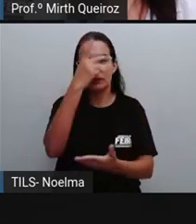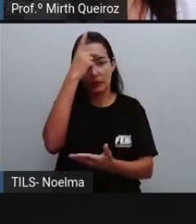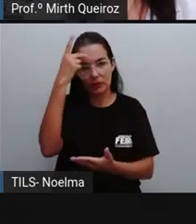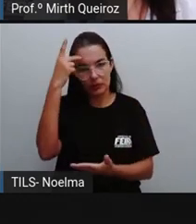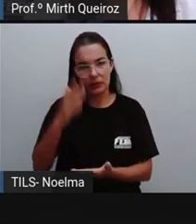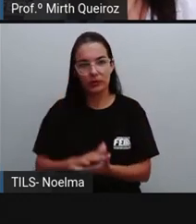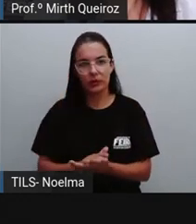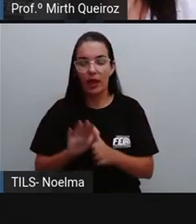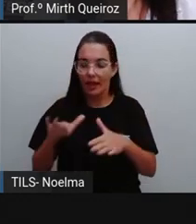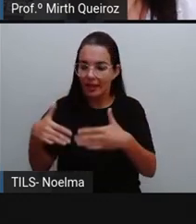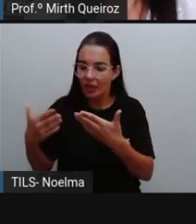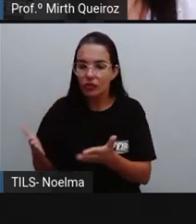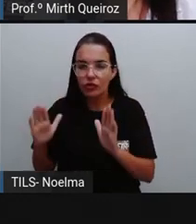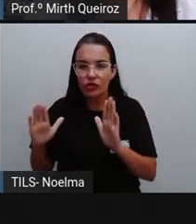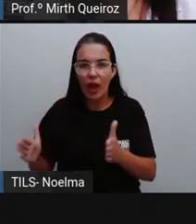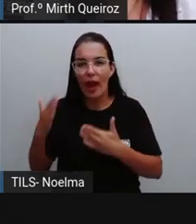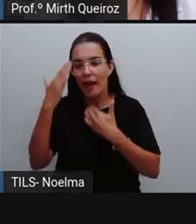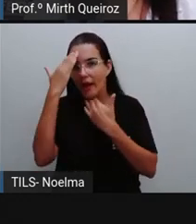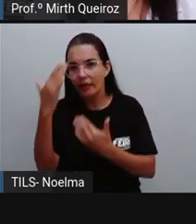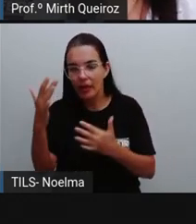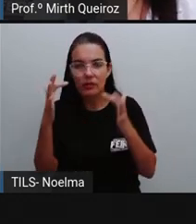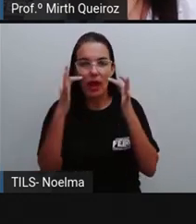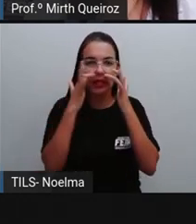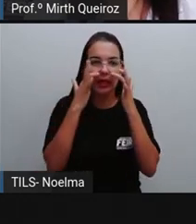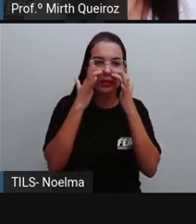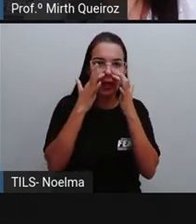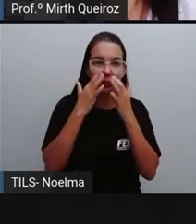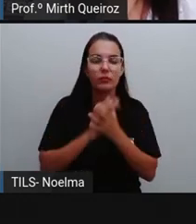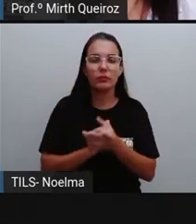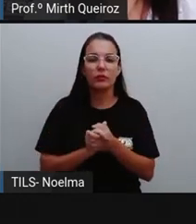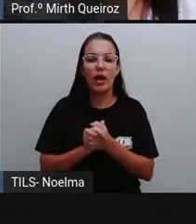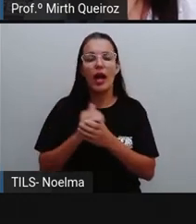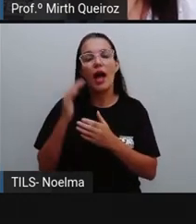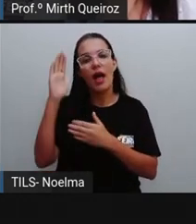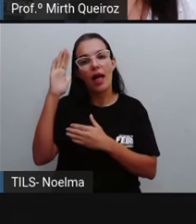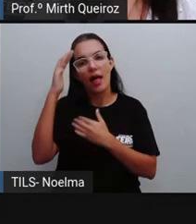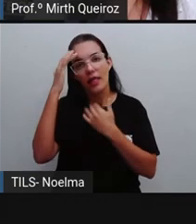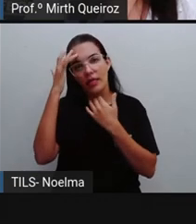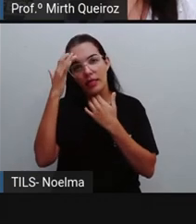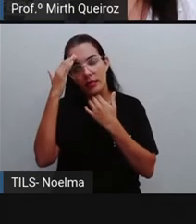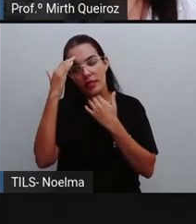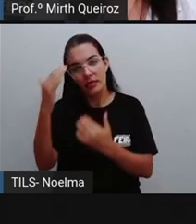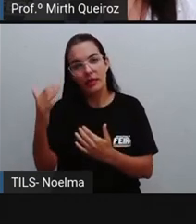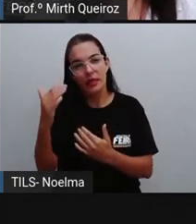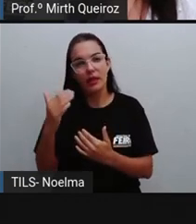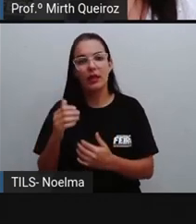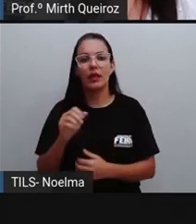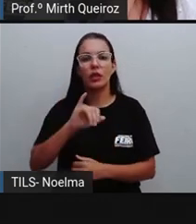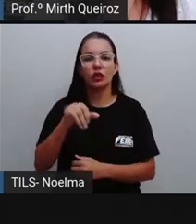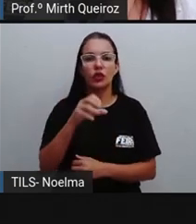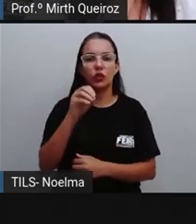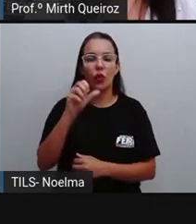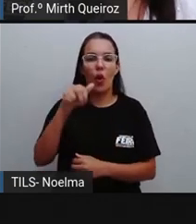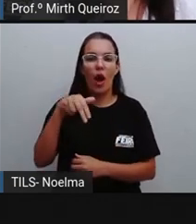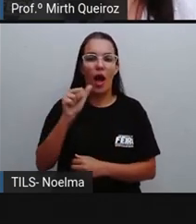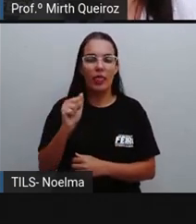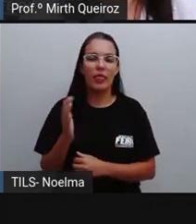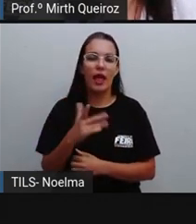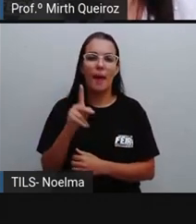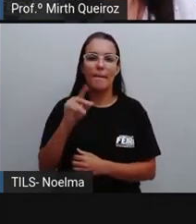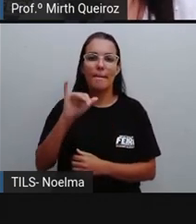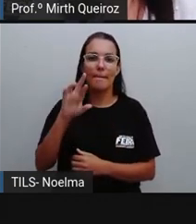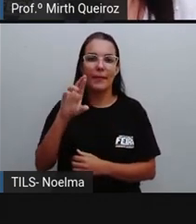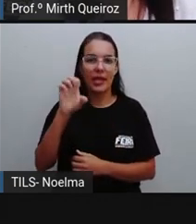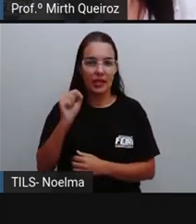clientes. desde já agradeço a atenção atenciosamente Joana Pires. Aqui a gente